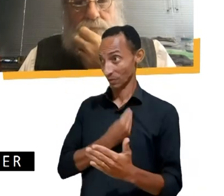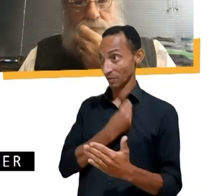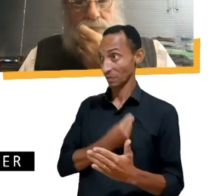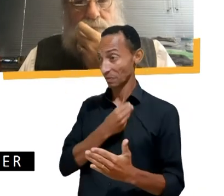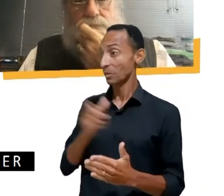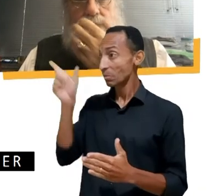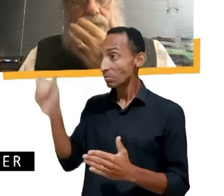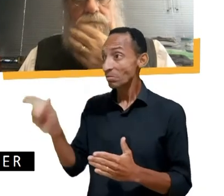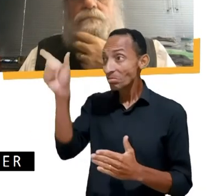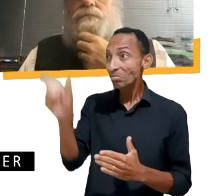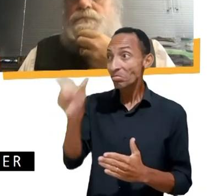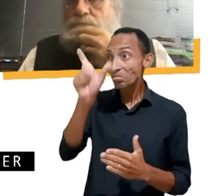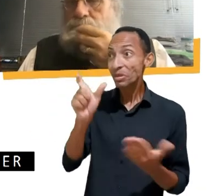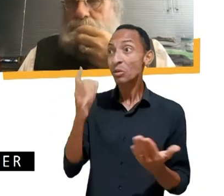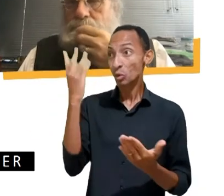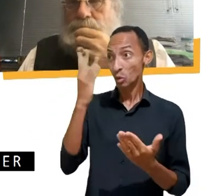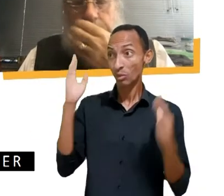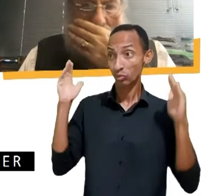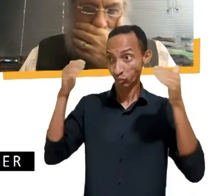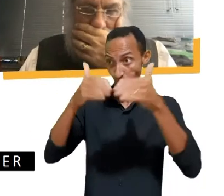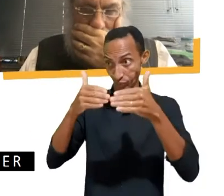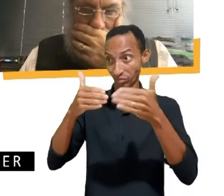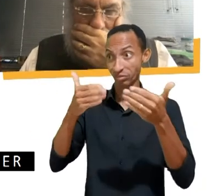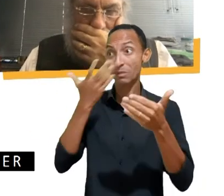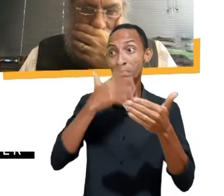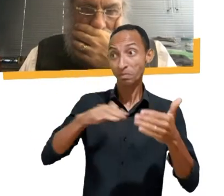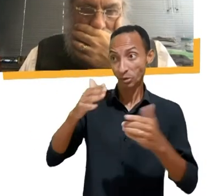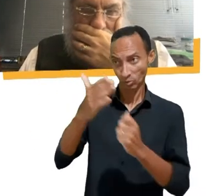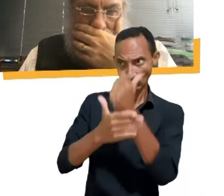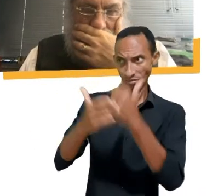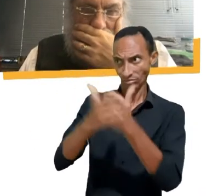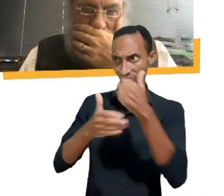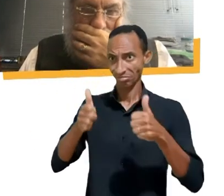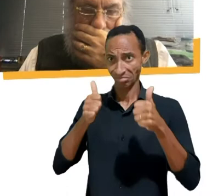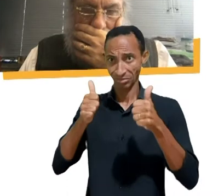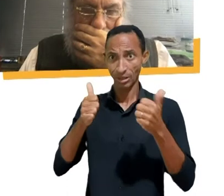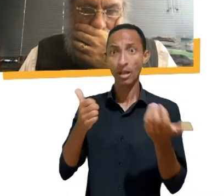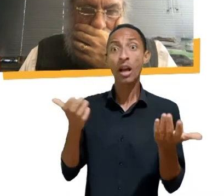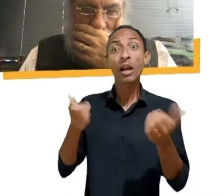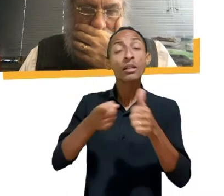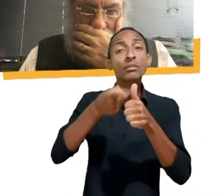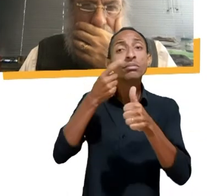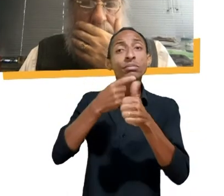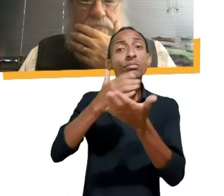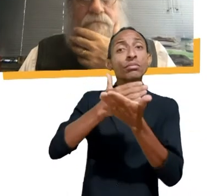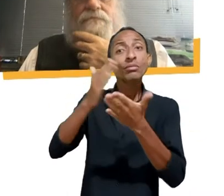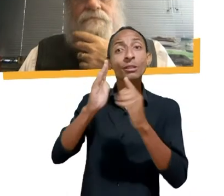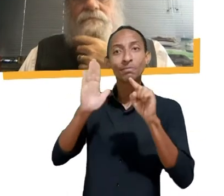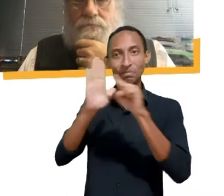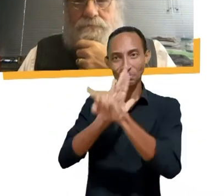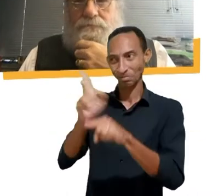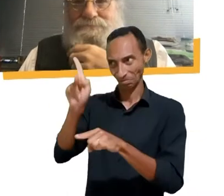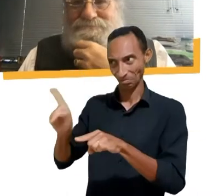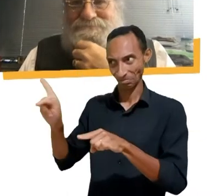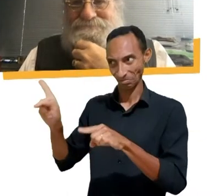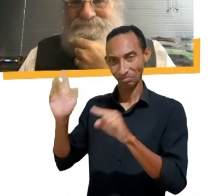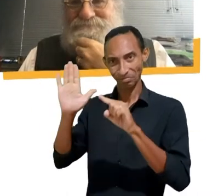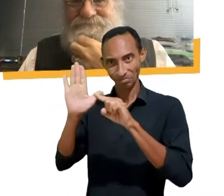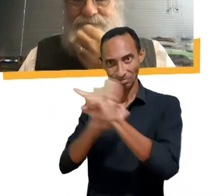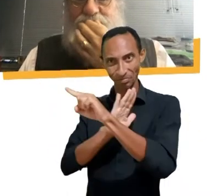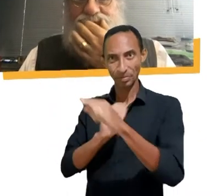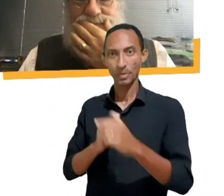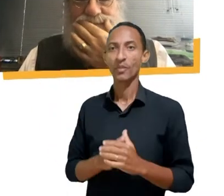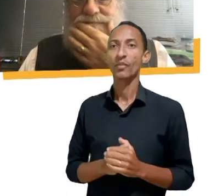internacional Criança do Consumo. E eu vou começar fazendo a primeira pergunta ao professor Demi Guettico, professor Demi, é um dos